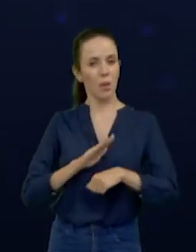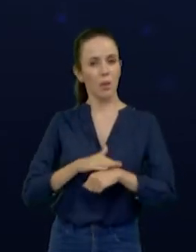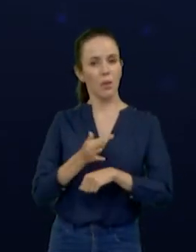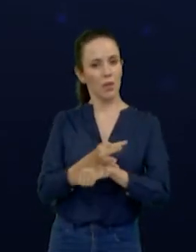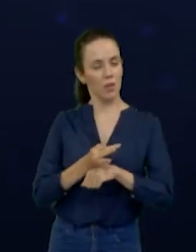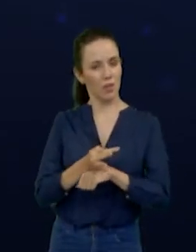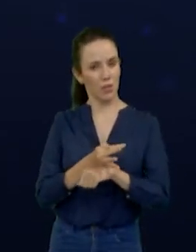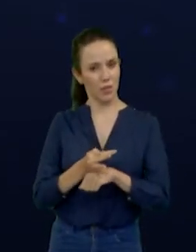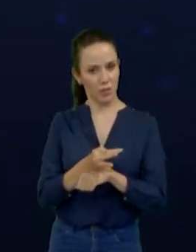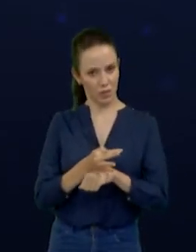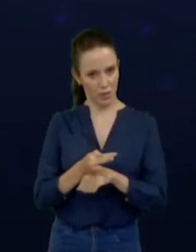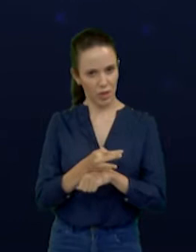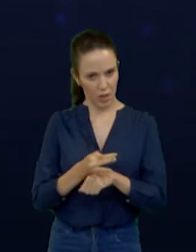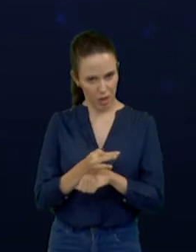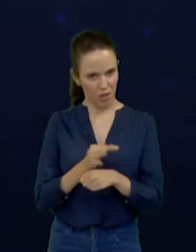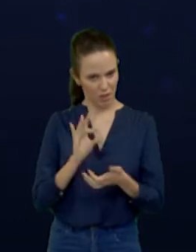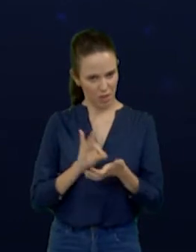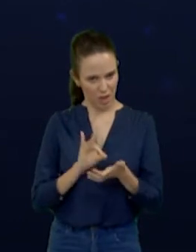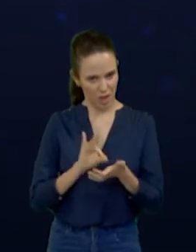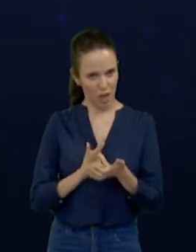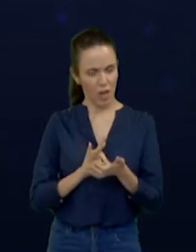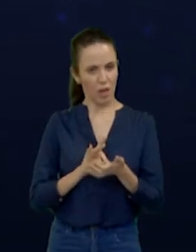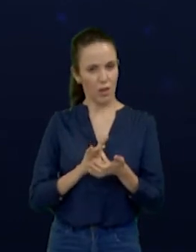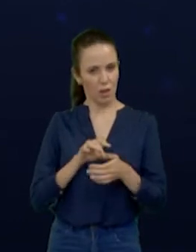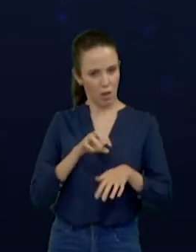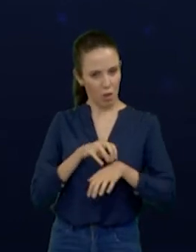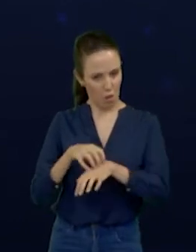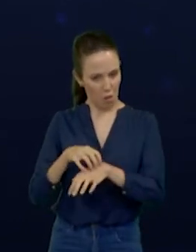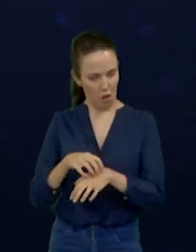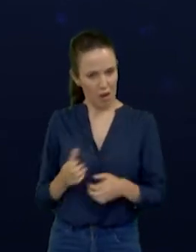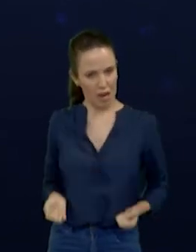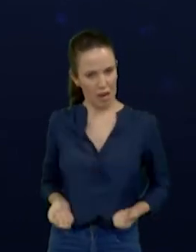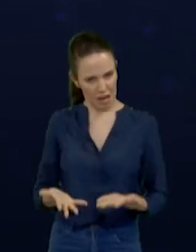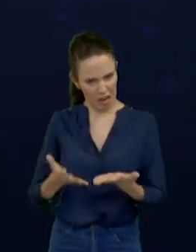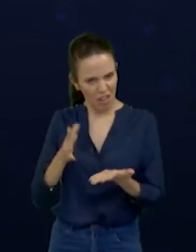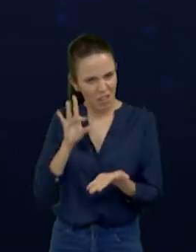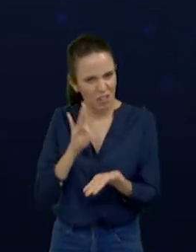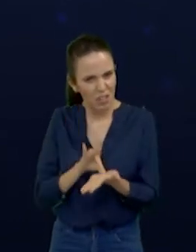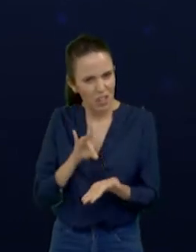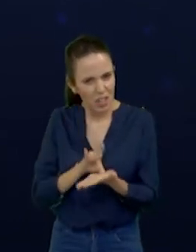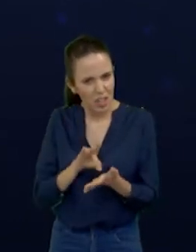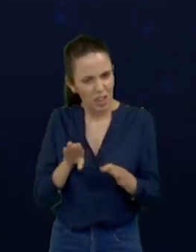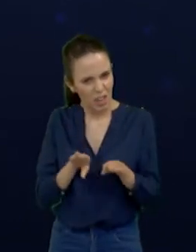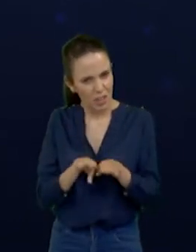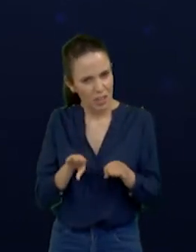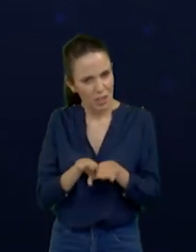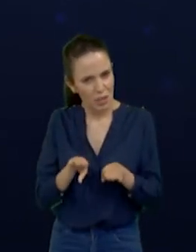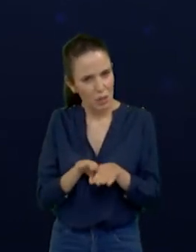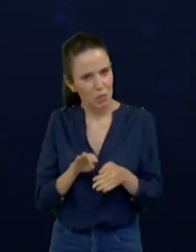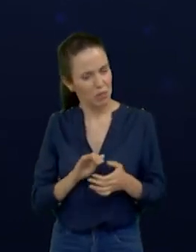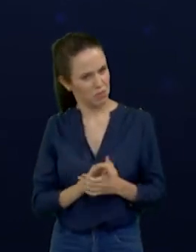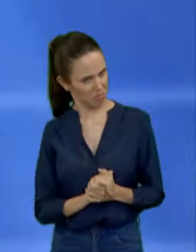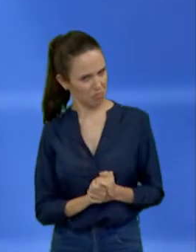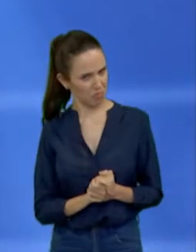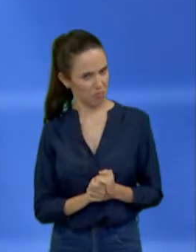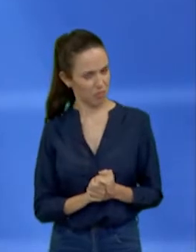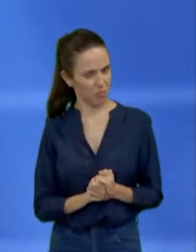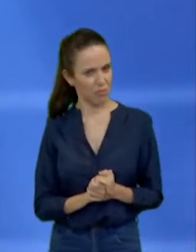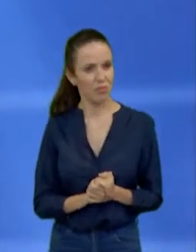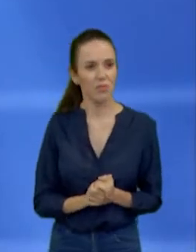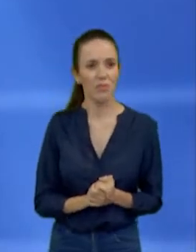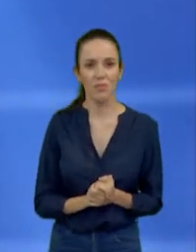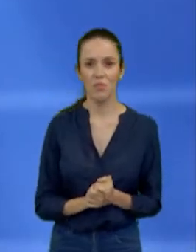um milhão e duzentos mil passes escolares em época de férias. Isso procede, professor? Dois minutos para a resposta, professor.